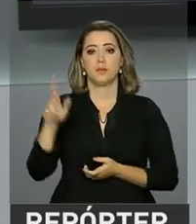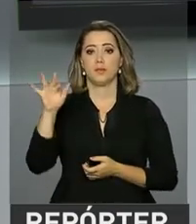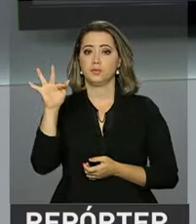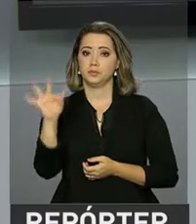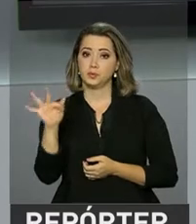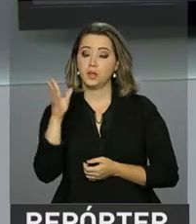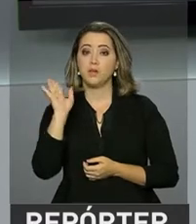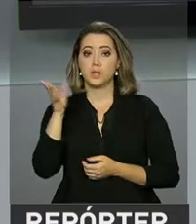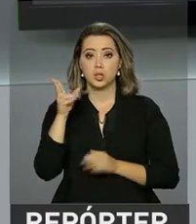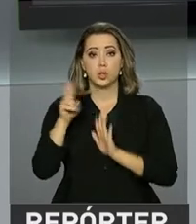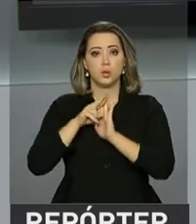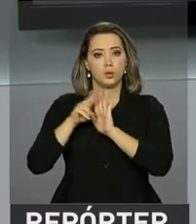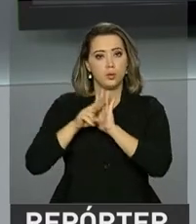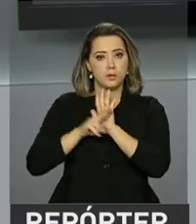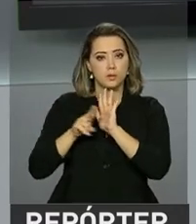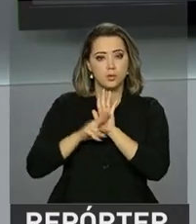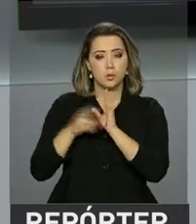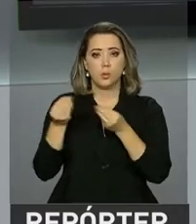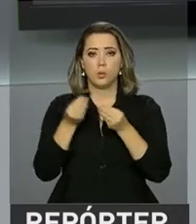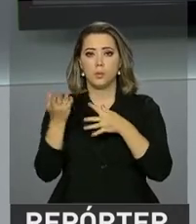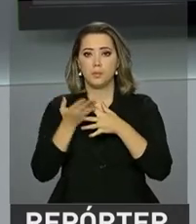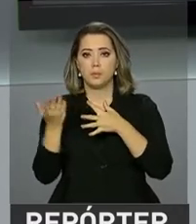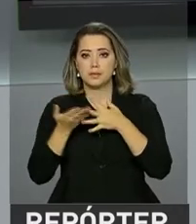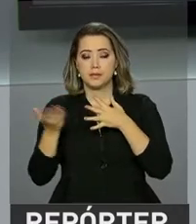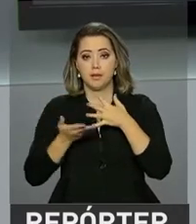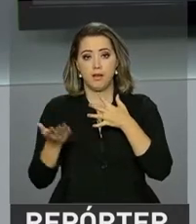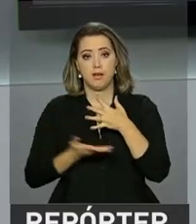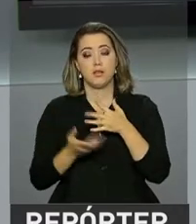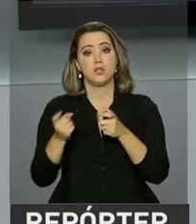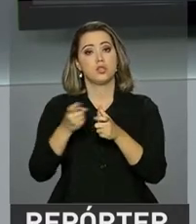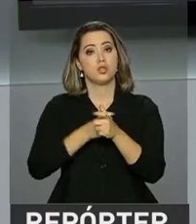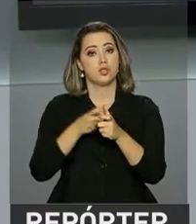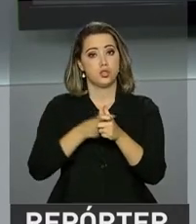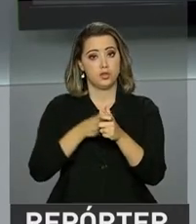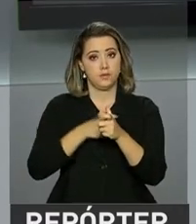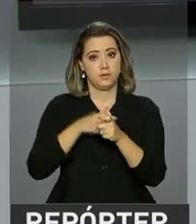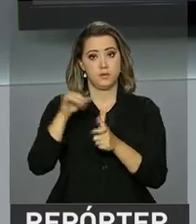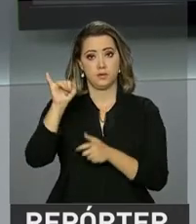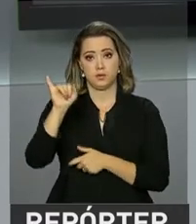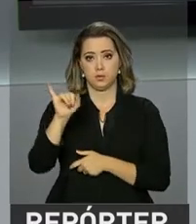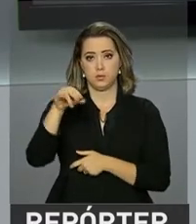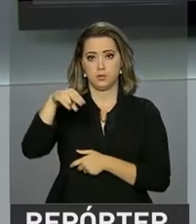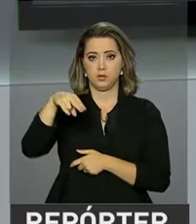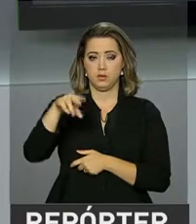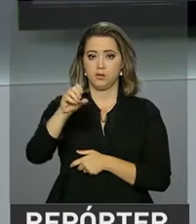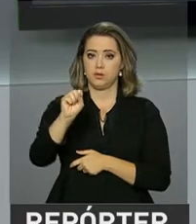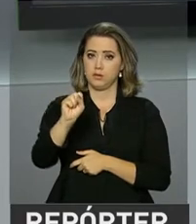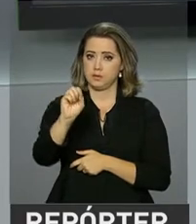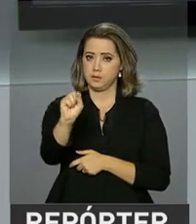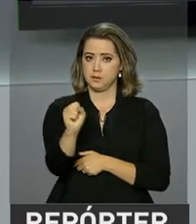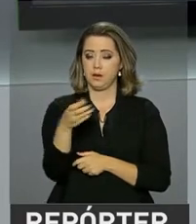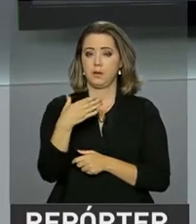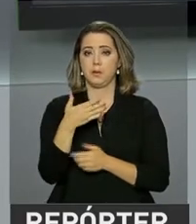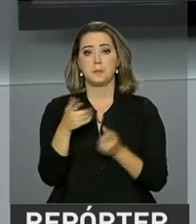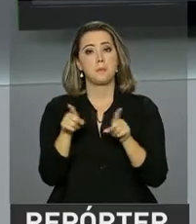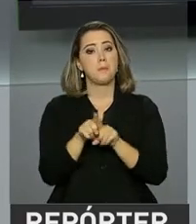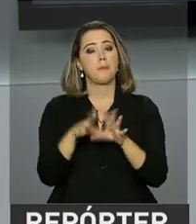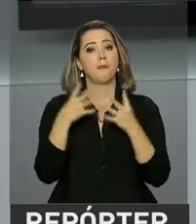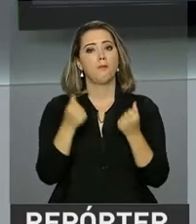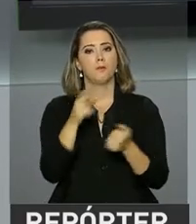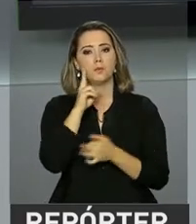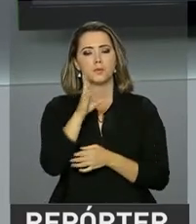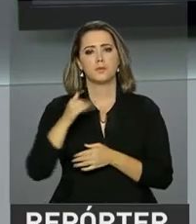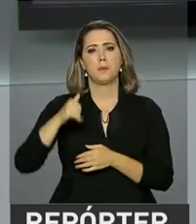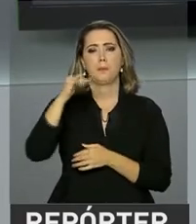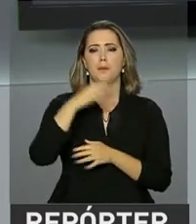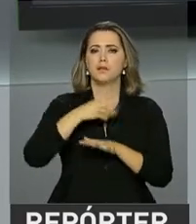Federal regulamentou o parcelamento das dívidas previdenciárias com a União. O repórter Paulo Laçalve tem mais informações sobre